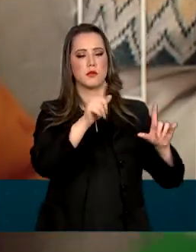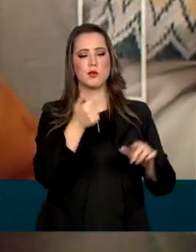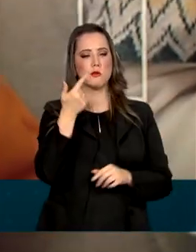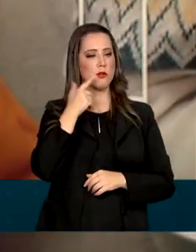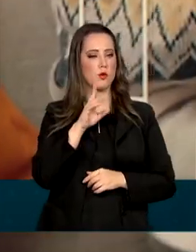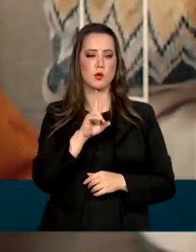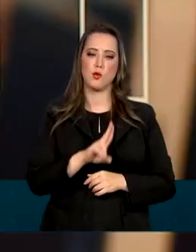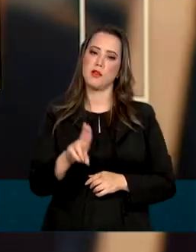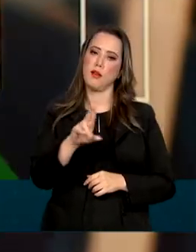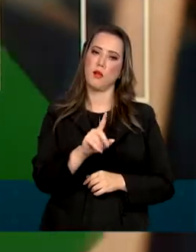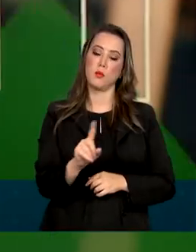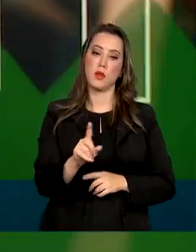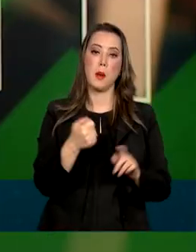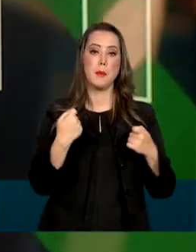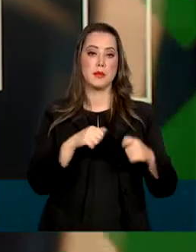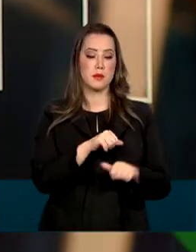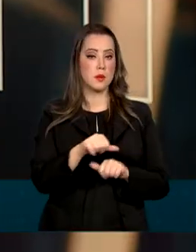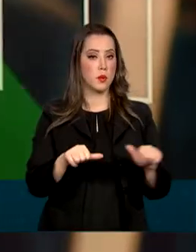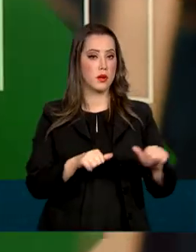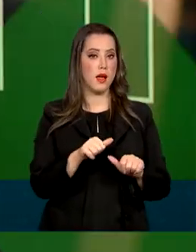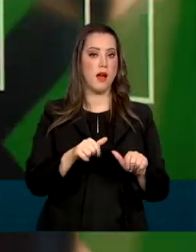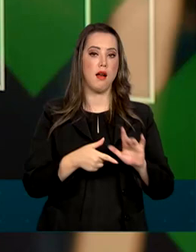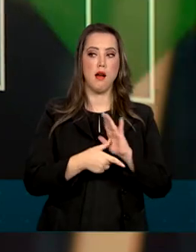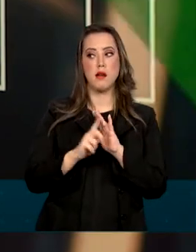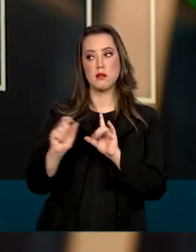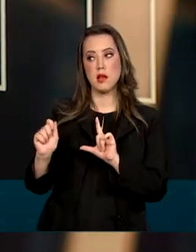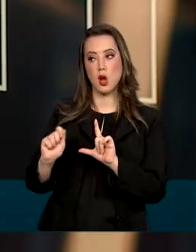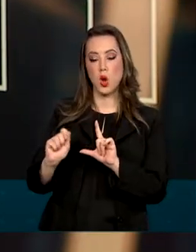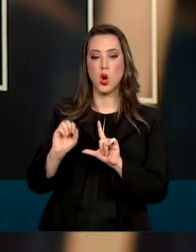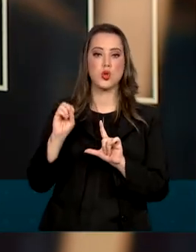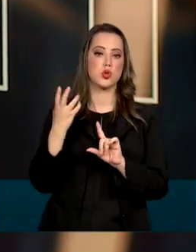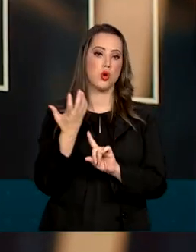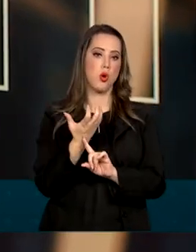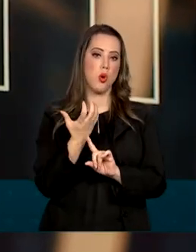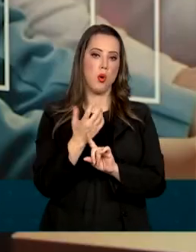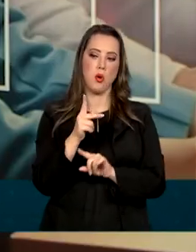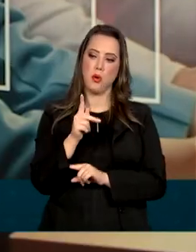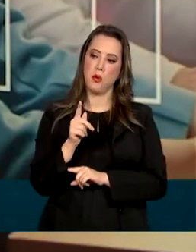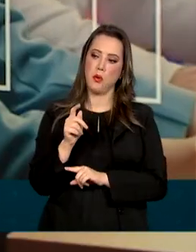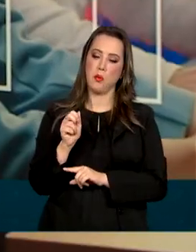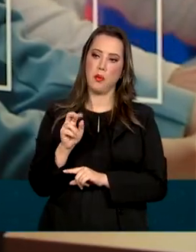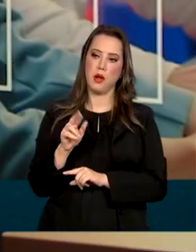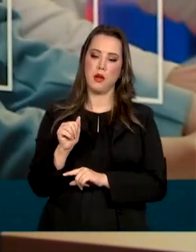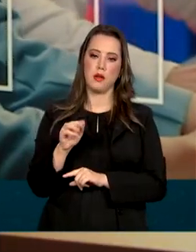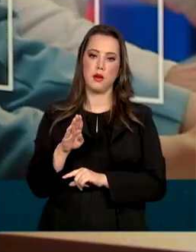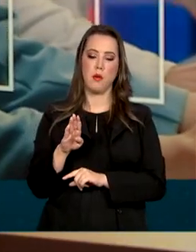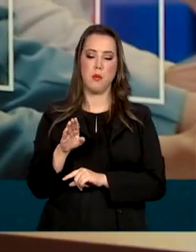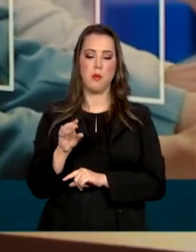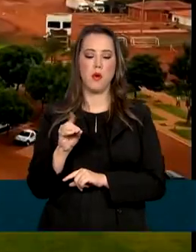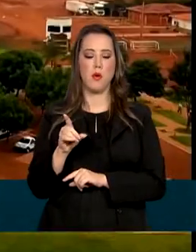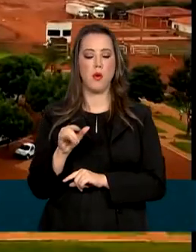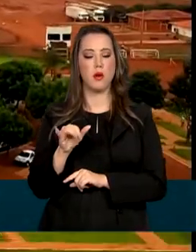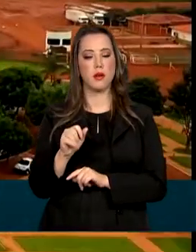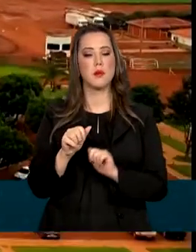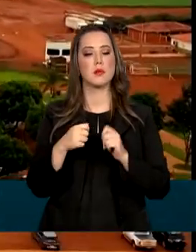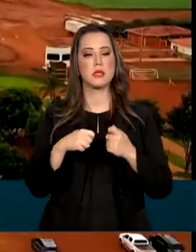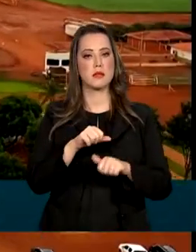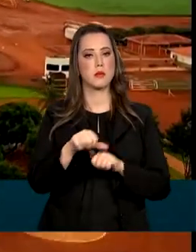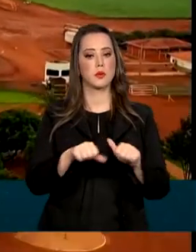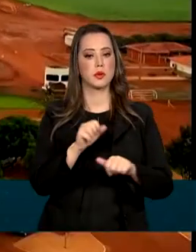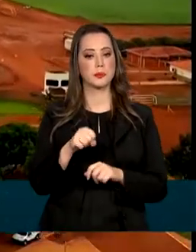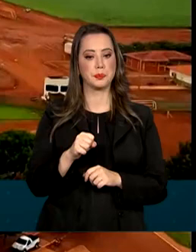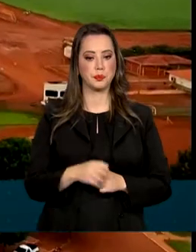Então, é importante que nessas localidades onde estão ligando esse sinal, ocorra essa migração. Para levar